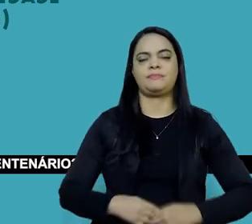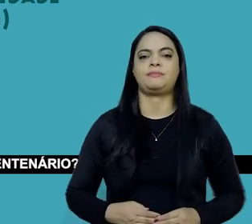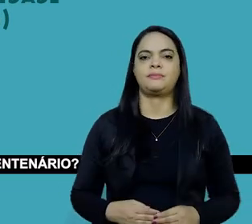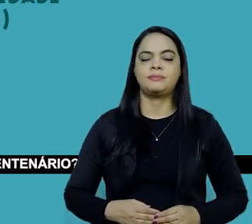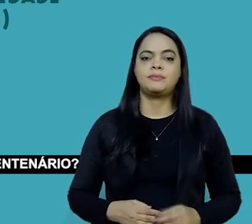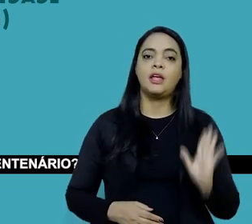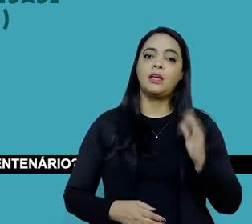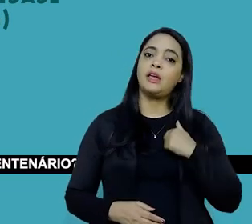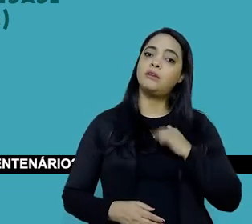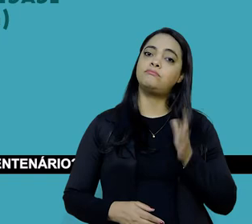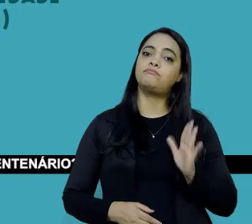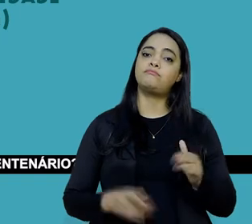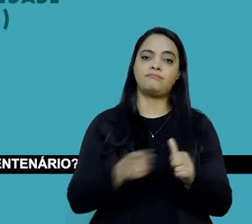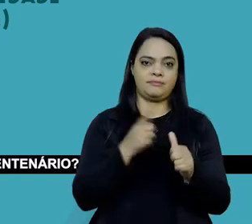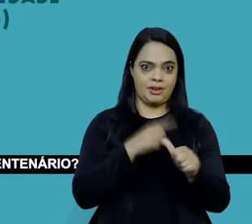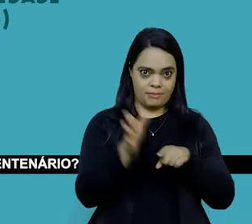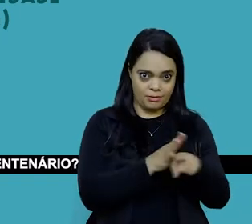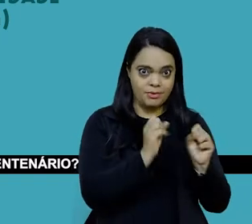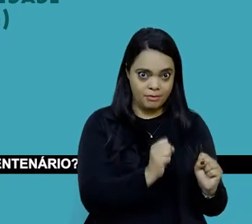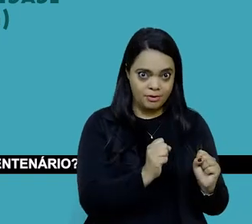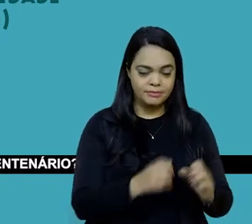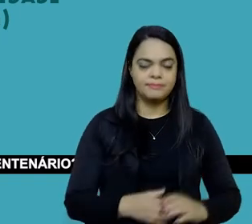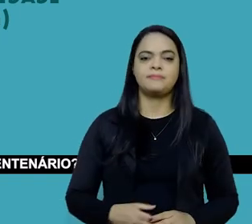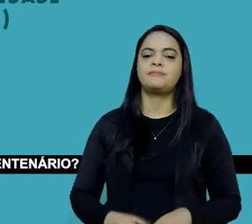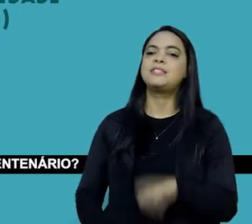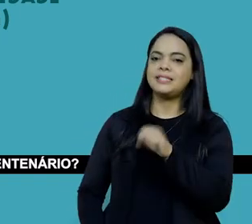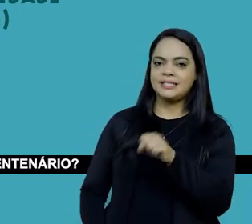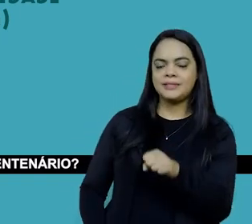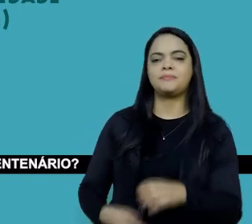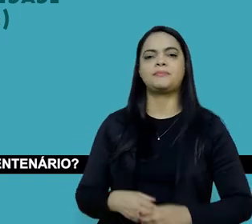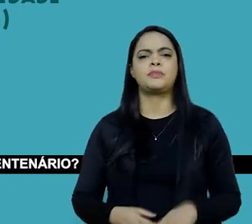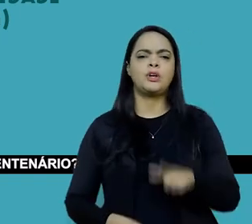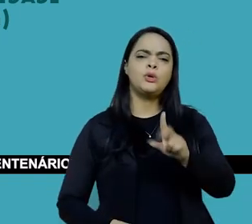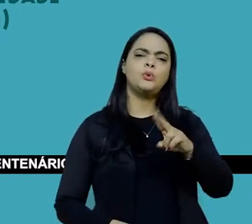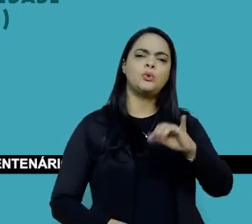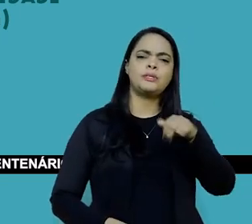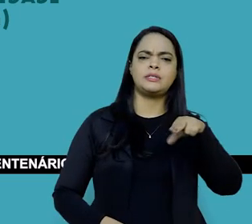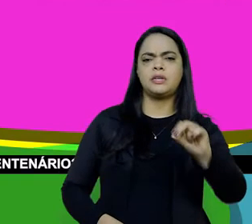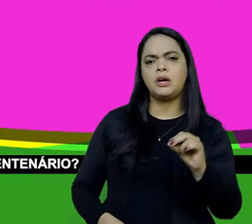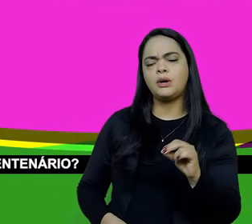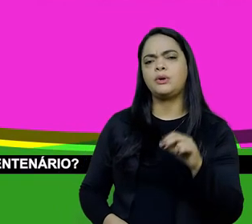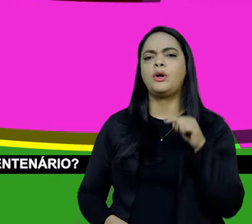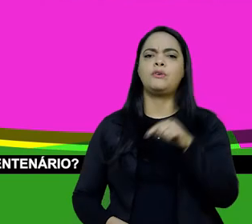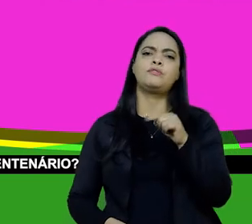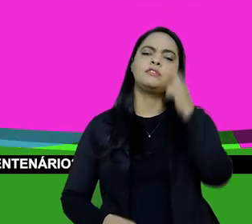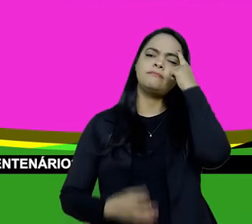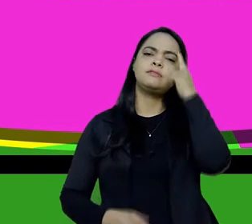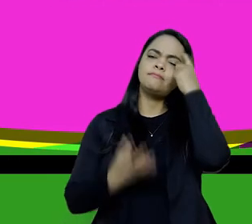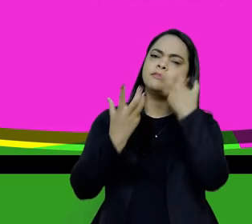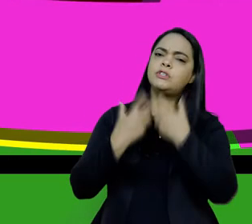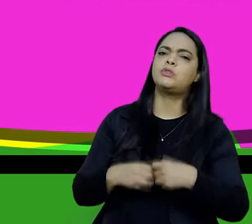já tenho a primeira pergunta. Posso fazer? É, só a pergunta. Luciano, como tu pensaste o portal do Bicentenário?